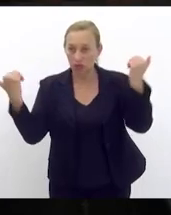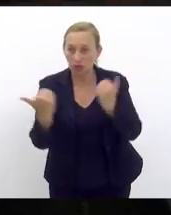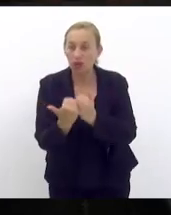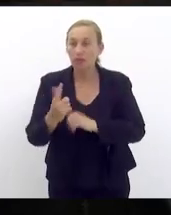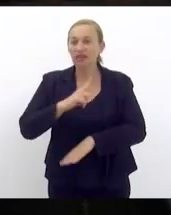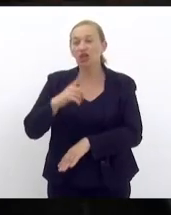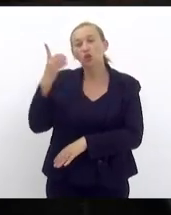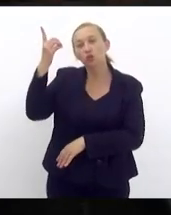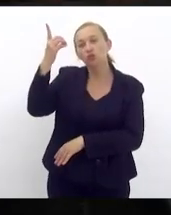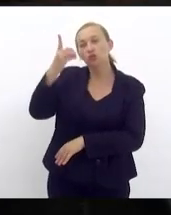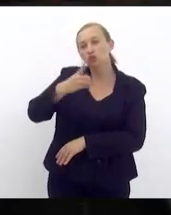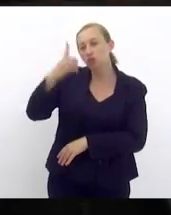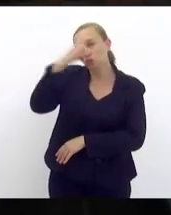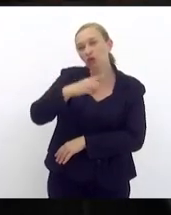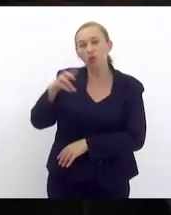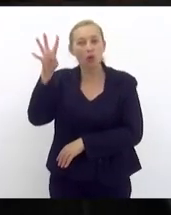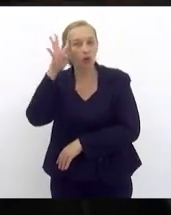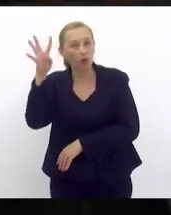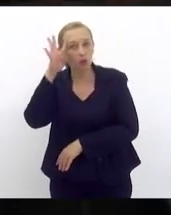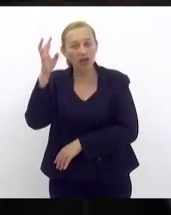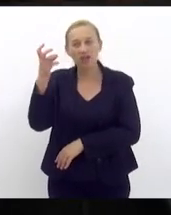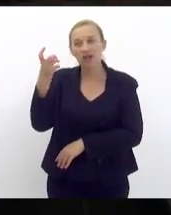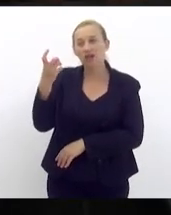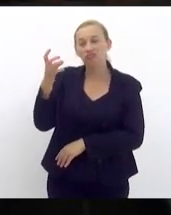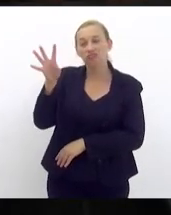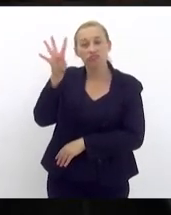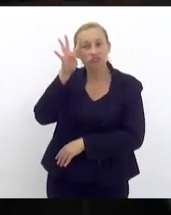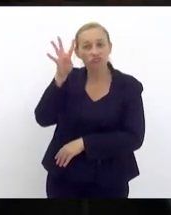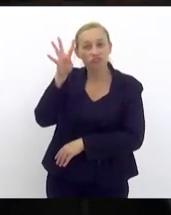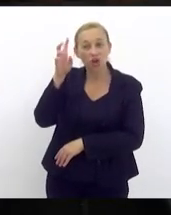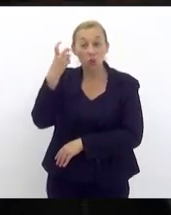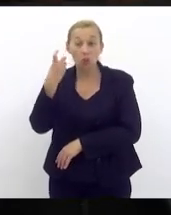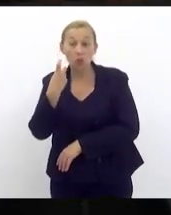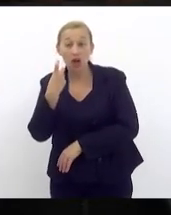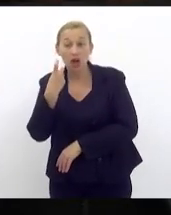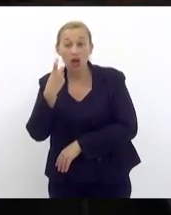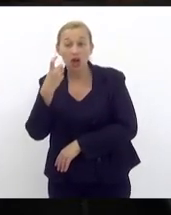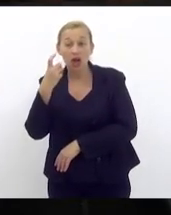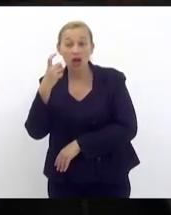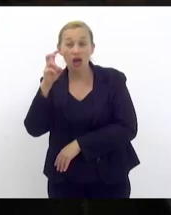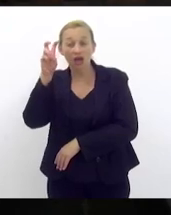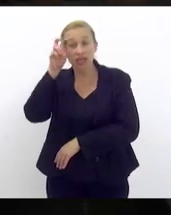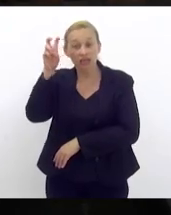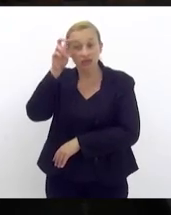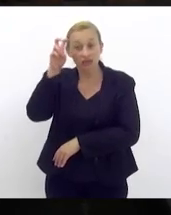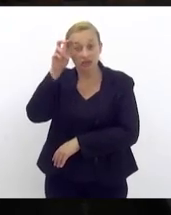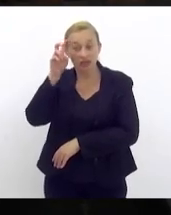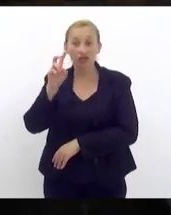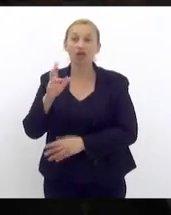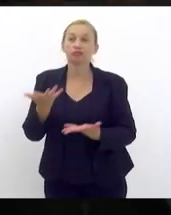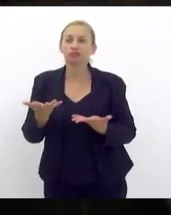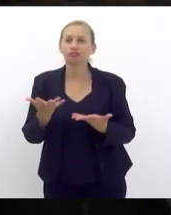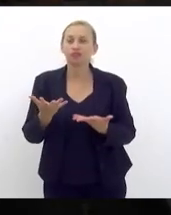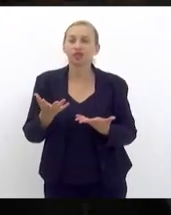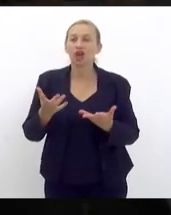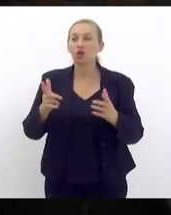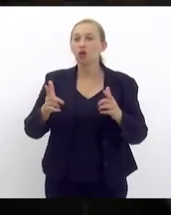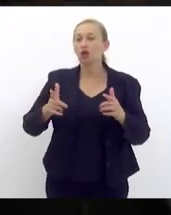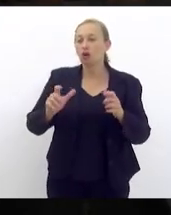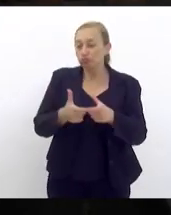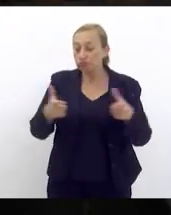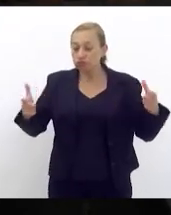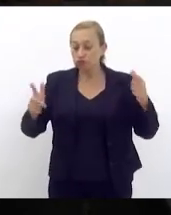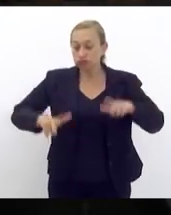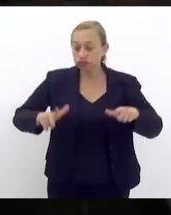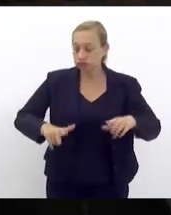um domingo uma quarta-feira uma quinta um dia de lazer no Maracanã que é um grande ponto turístico da nossa cidade futebol